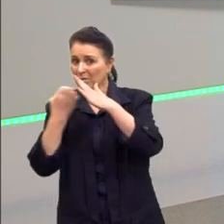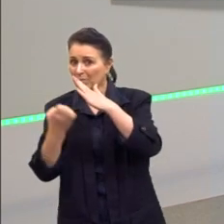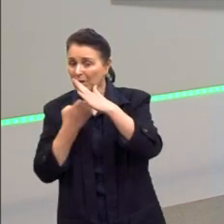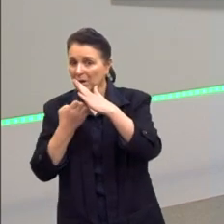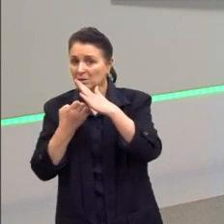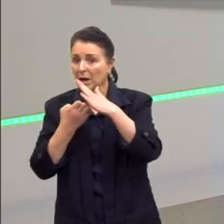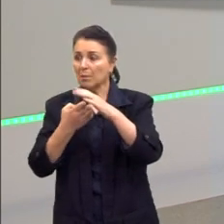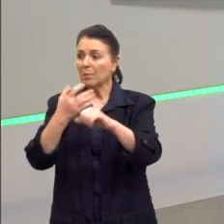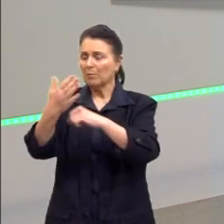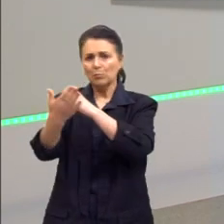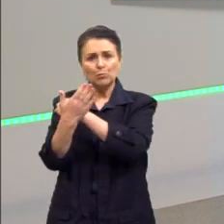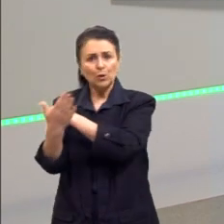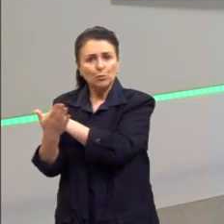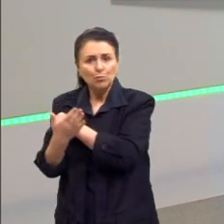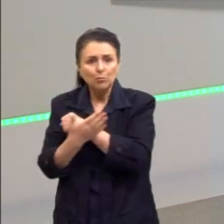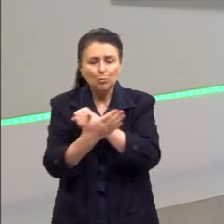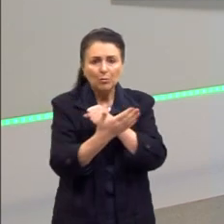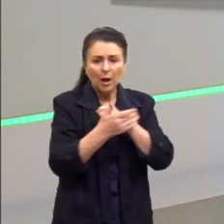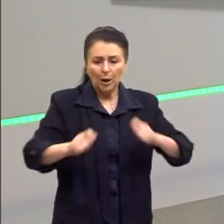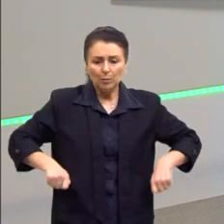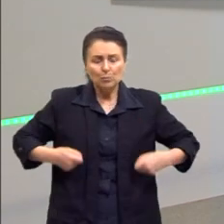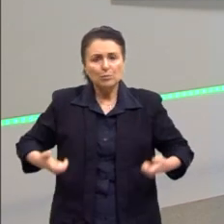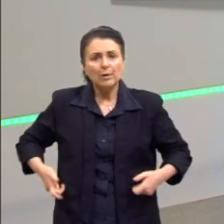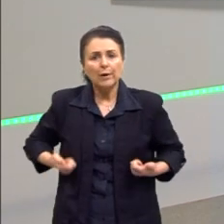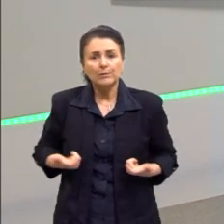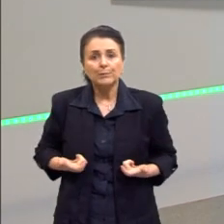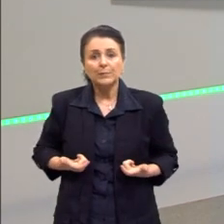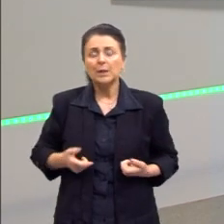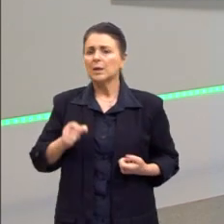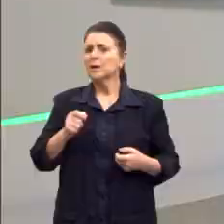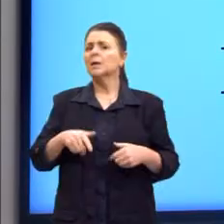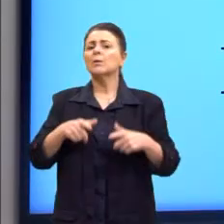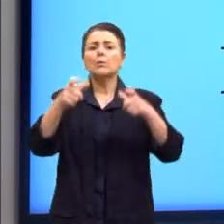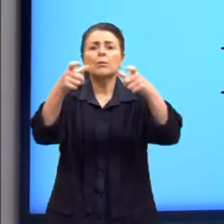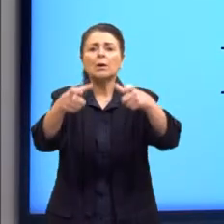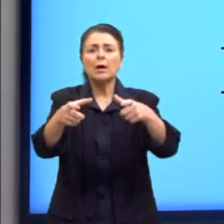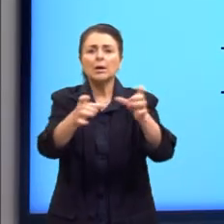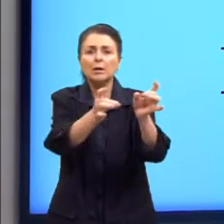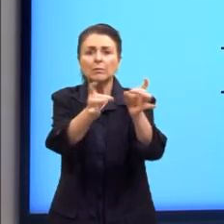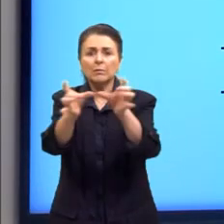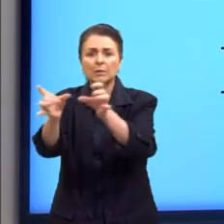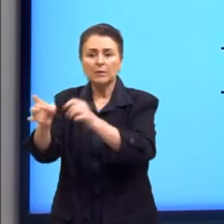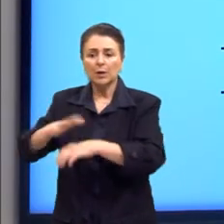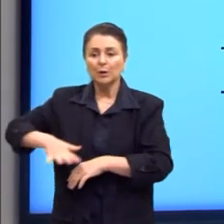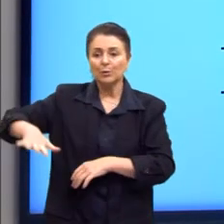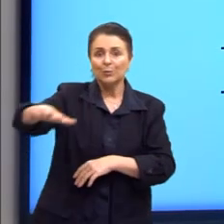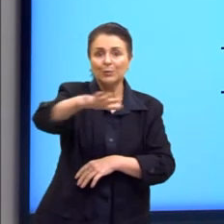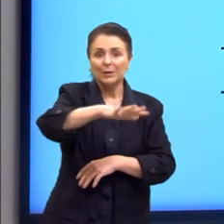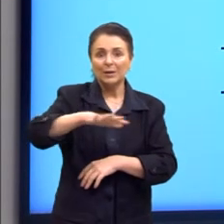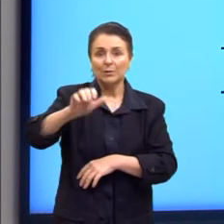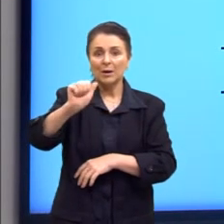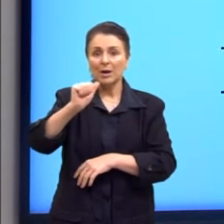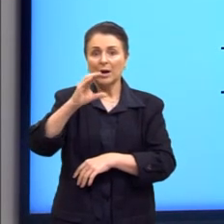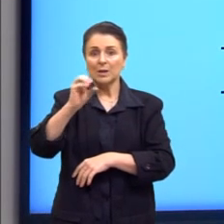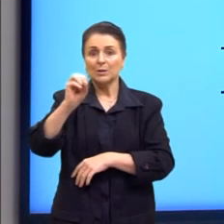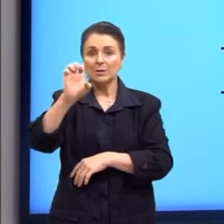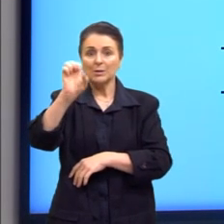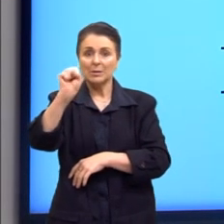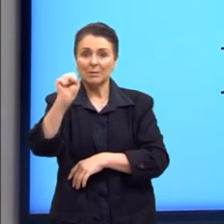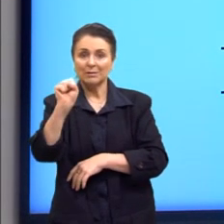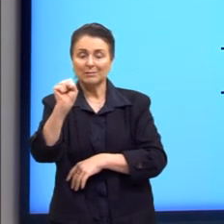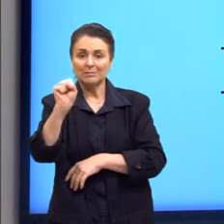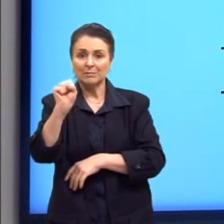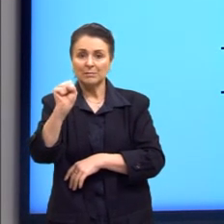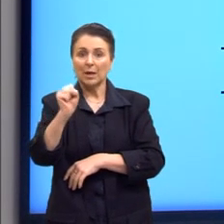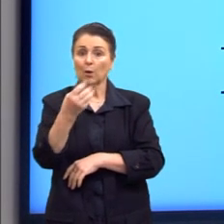meus custos. E eu vou vender onde essa parte da minha empresa? Eu vou vender no mercado de ações. E daí eu abro